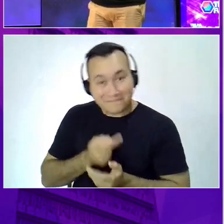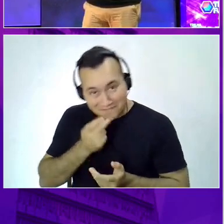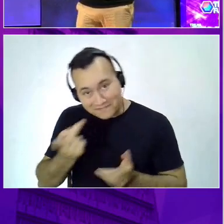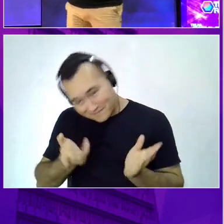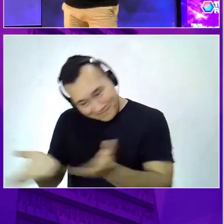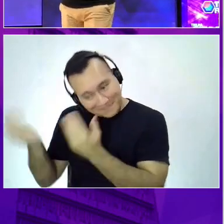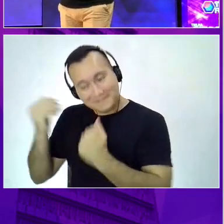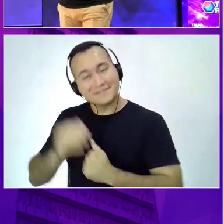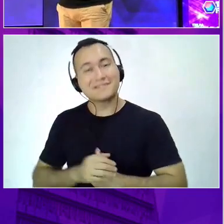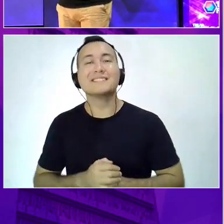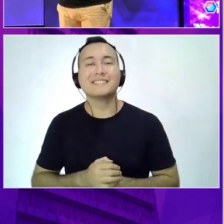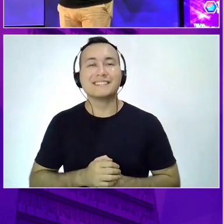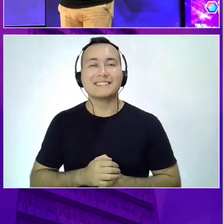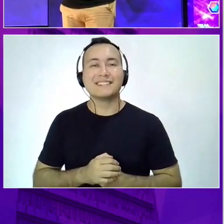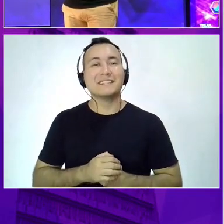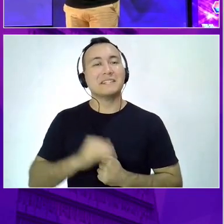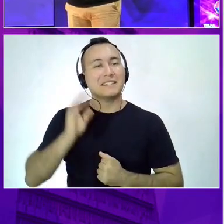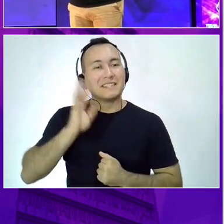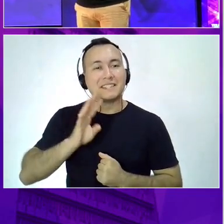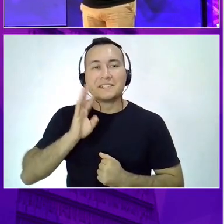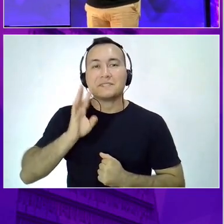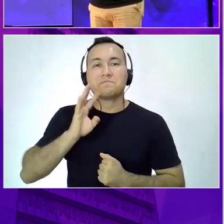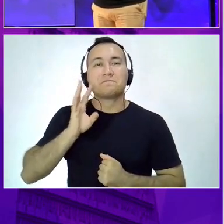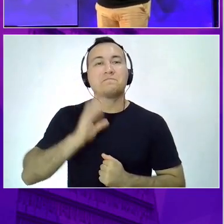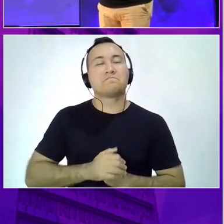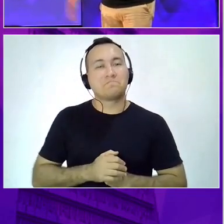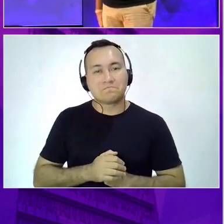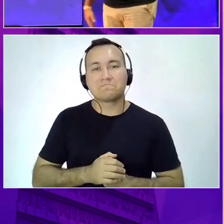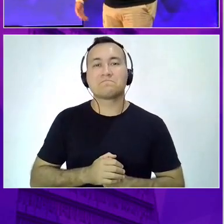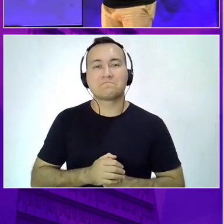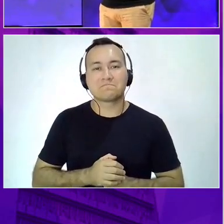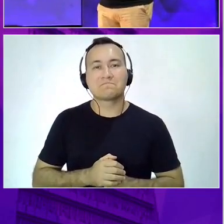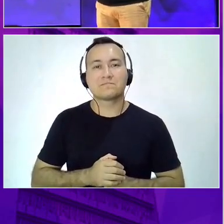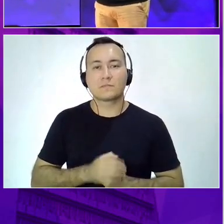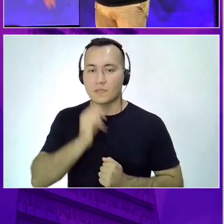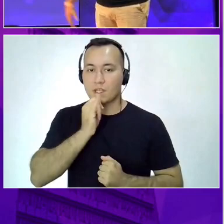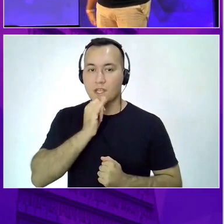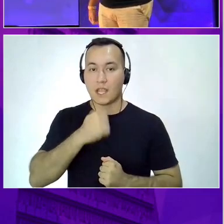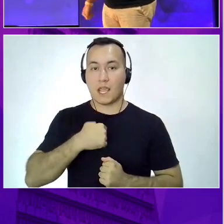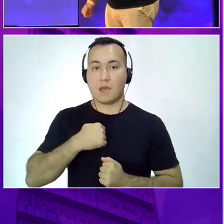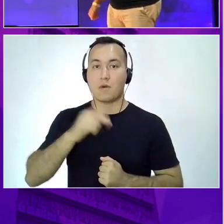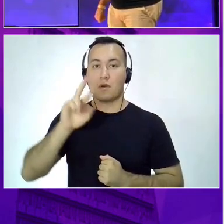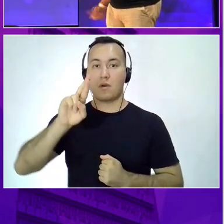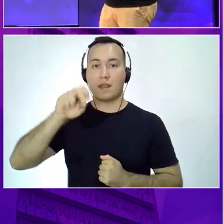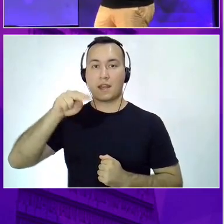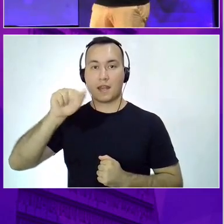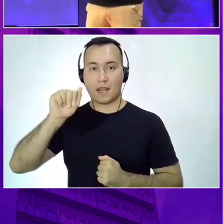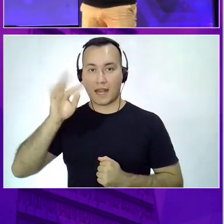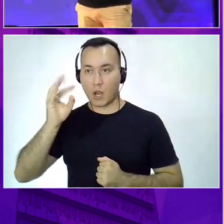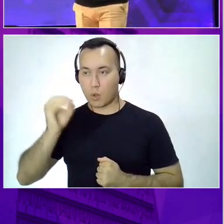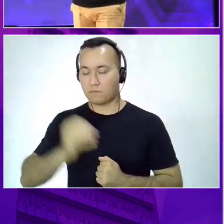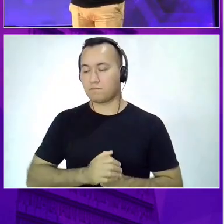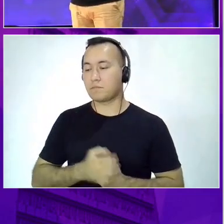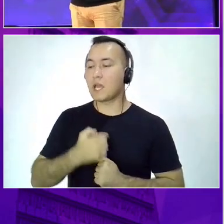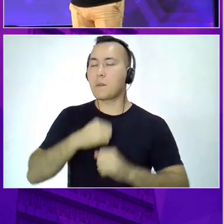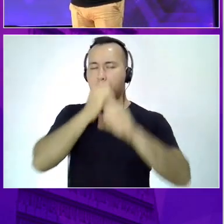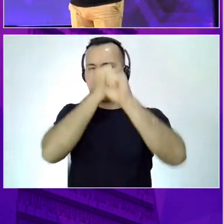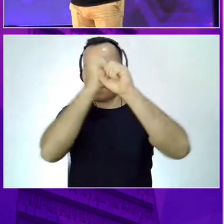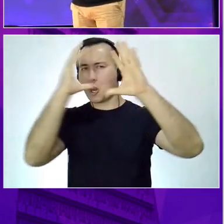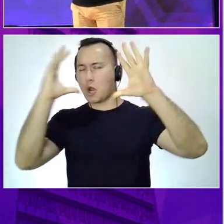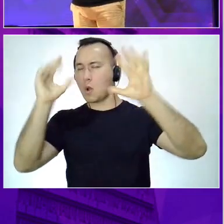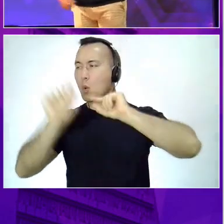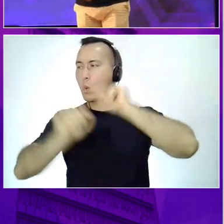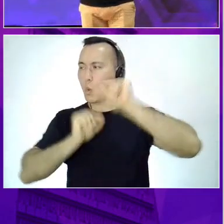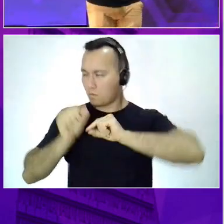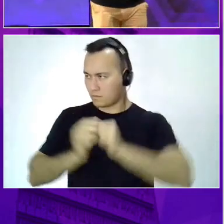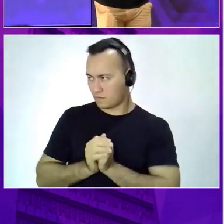De qualquer maneira que eu possa te ajudar a dar o próximo passo na tua carreira. Ah, mas não sei, então, manja de Excel,